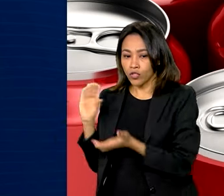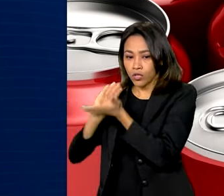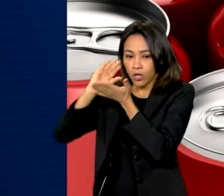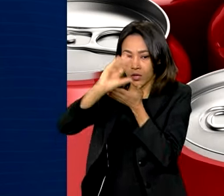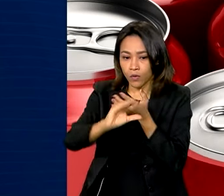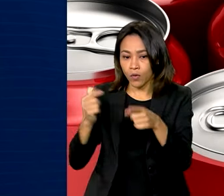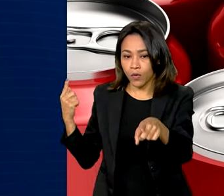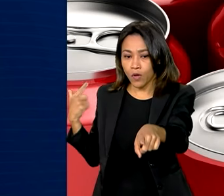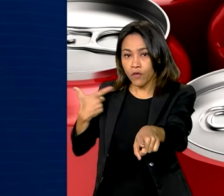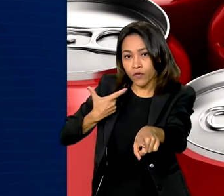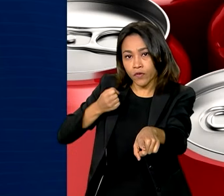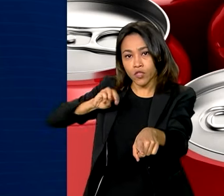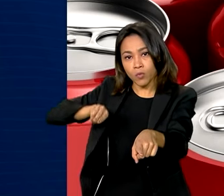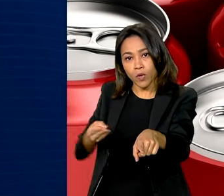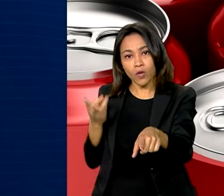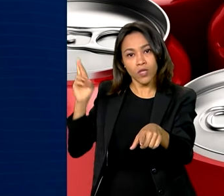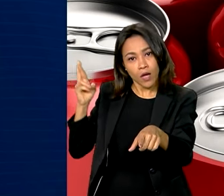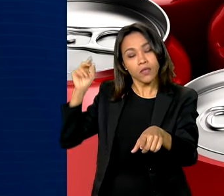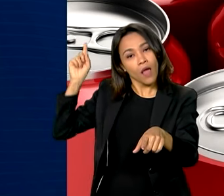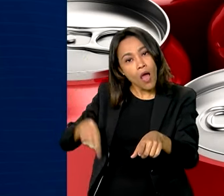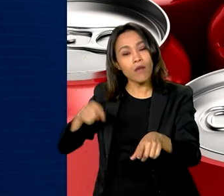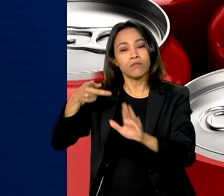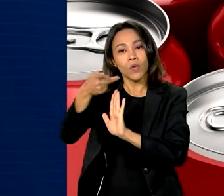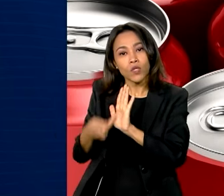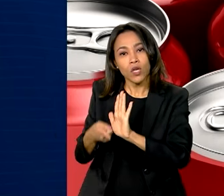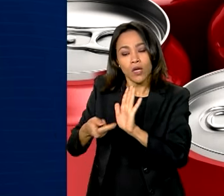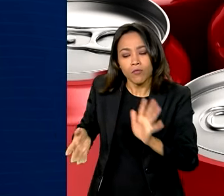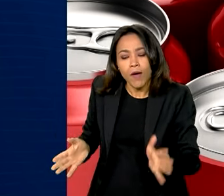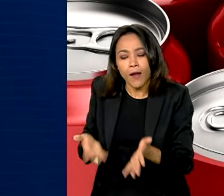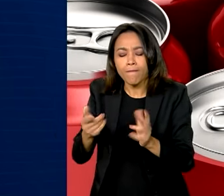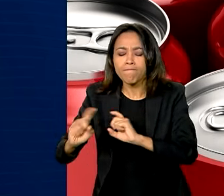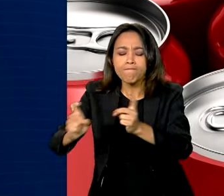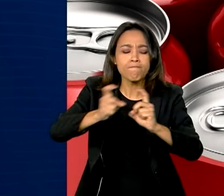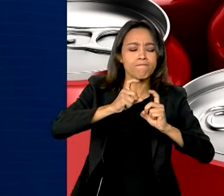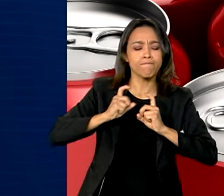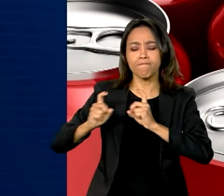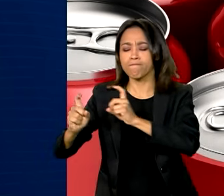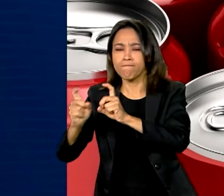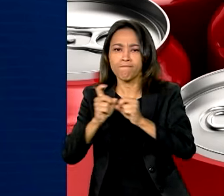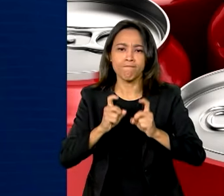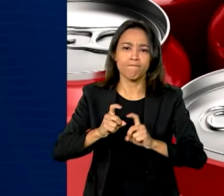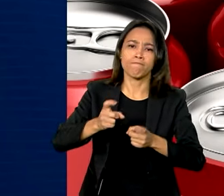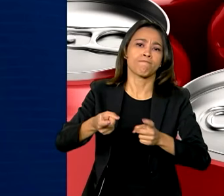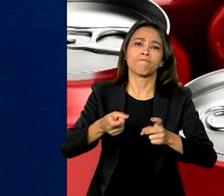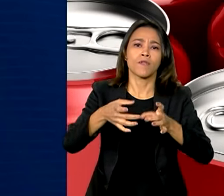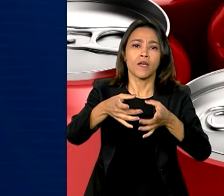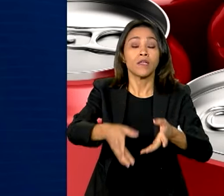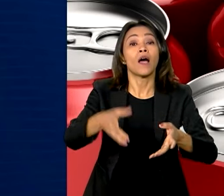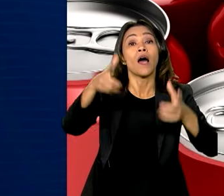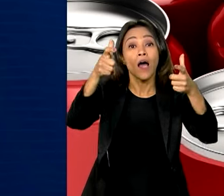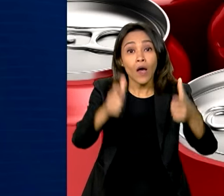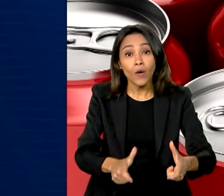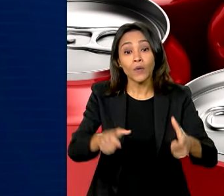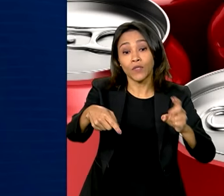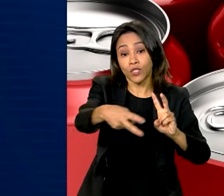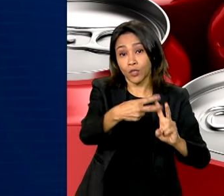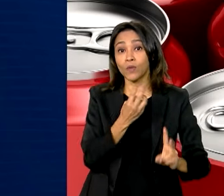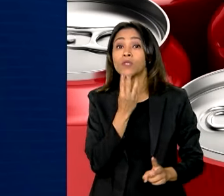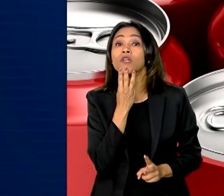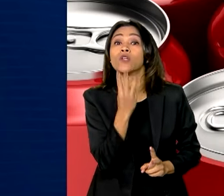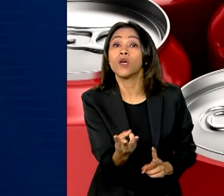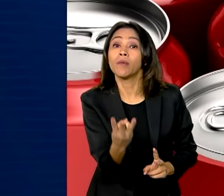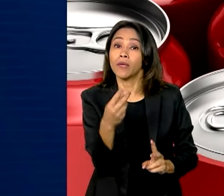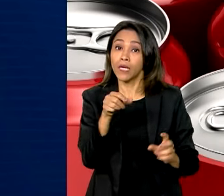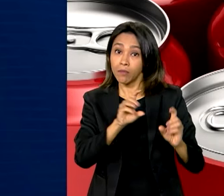reais no desenvolvimento de um projeto para ações de gerenciamento de resíduos sólidos na terra indígena Yanomami, além de